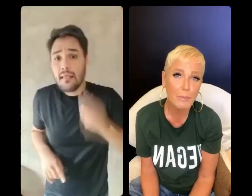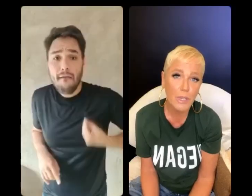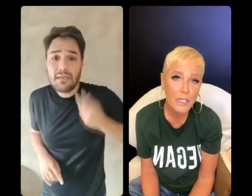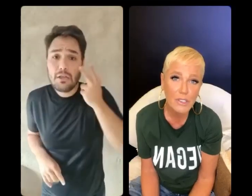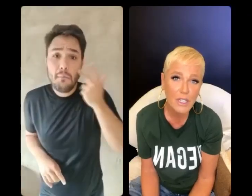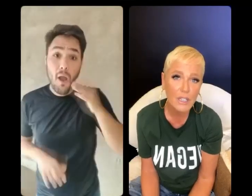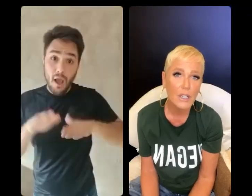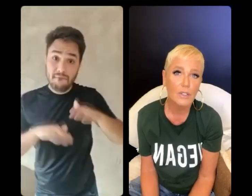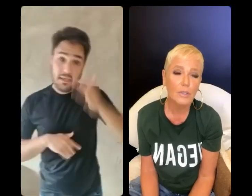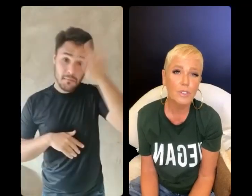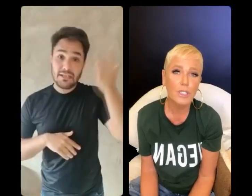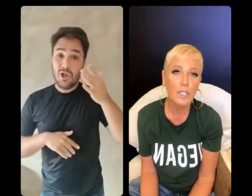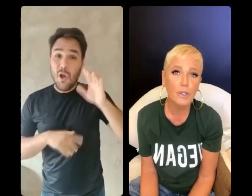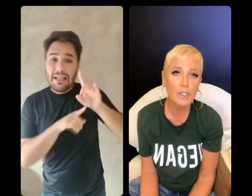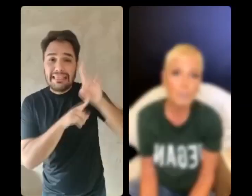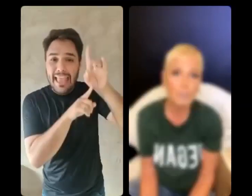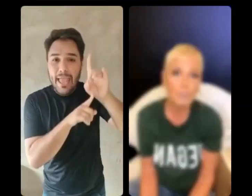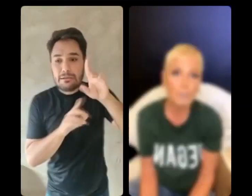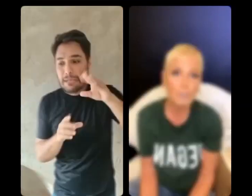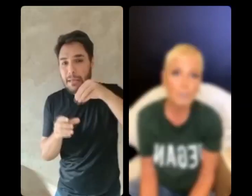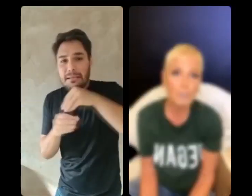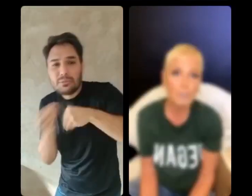Deus pra política, o nome de Deus.